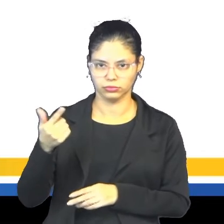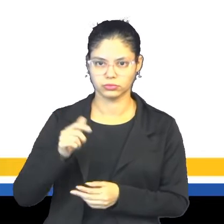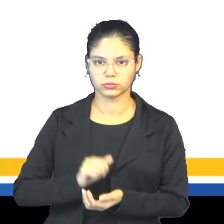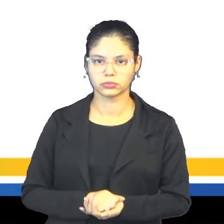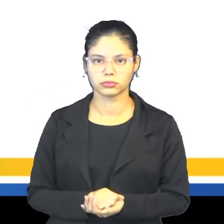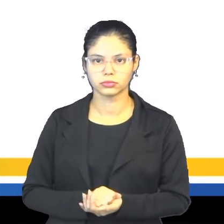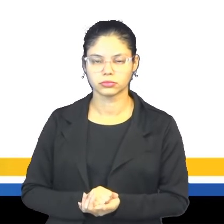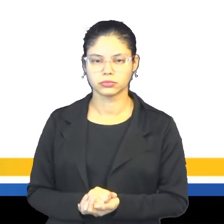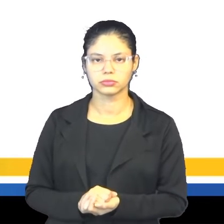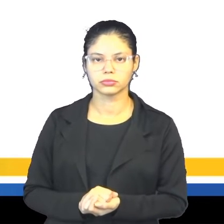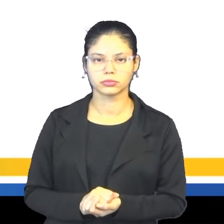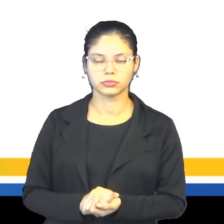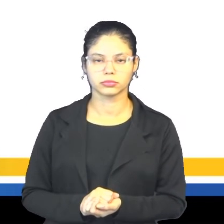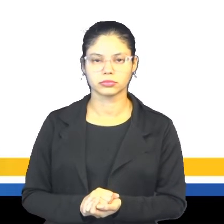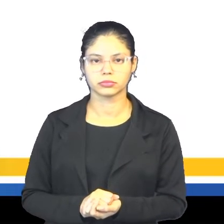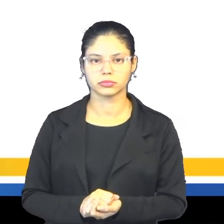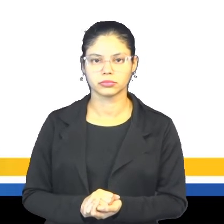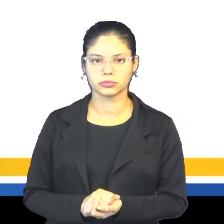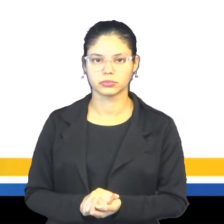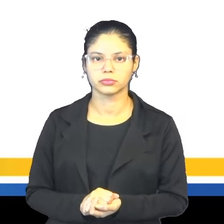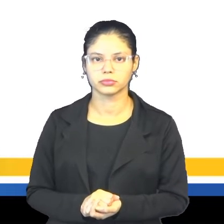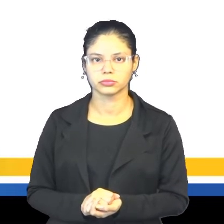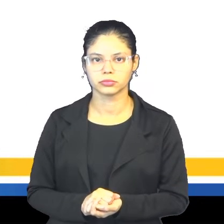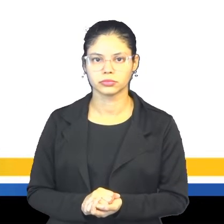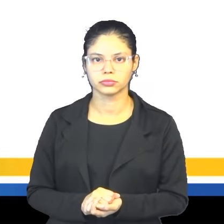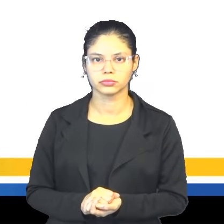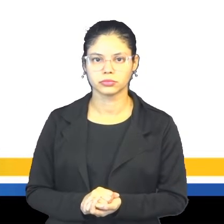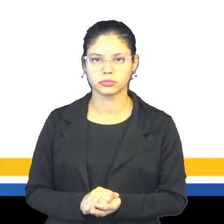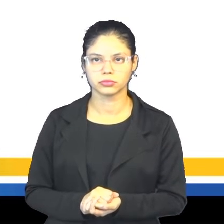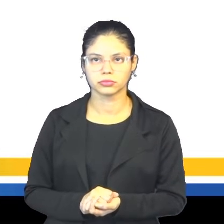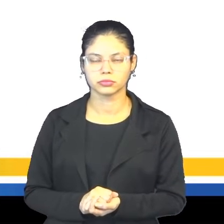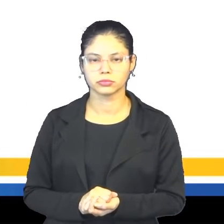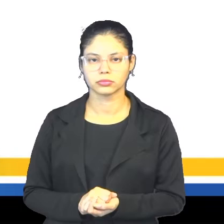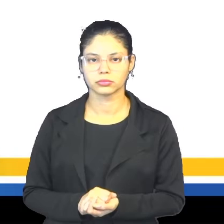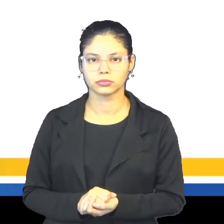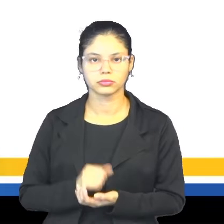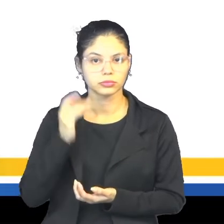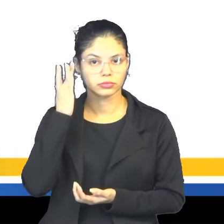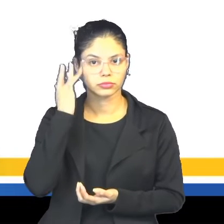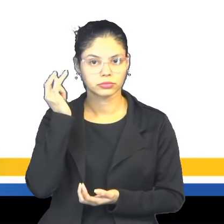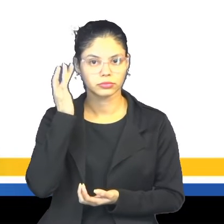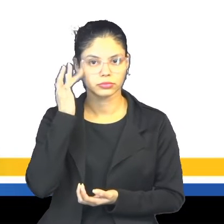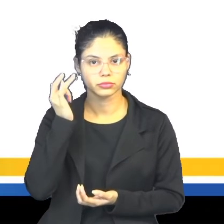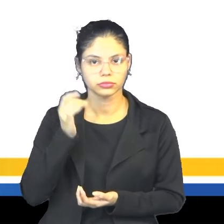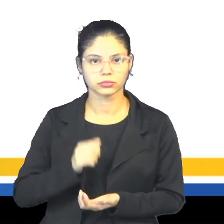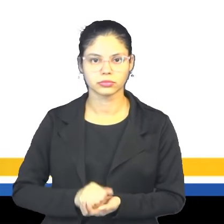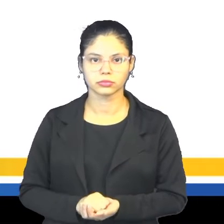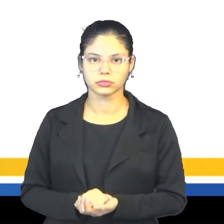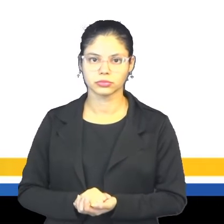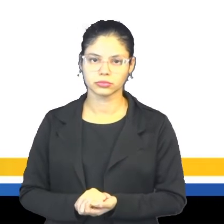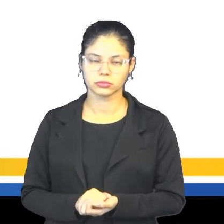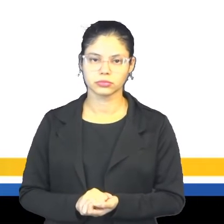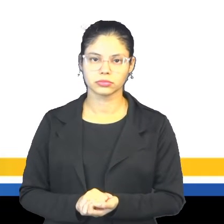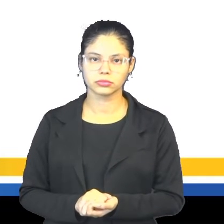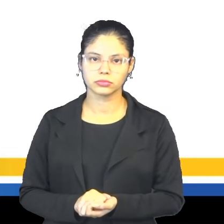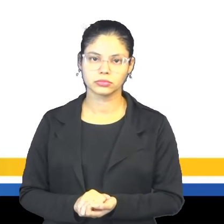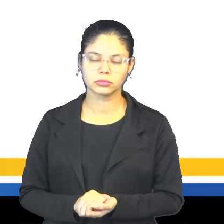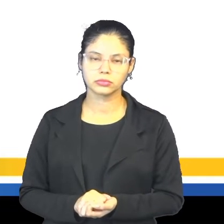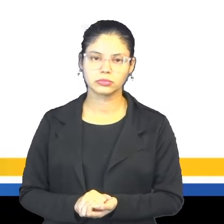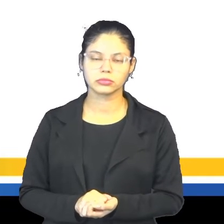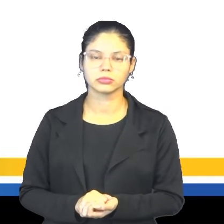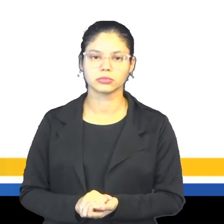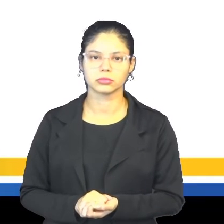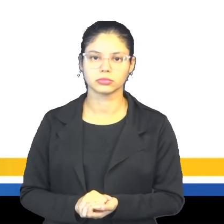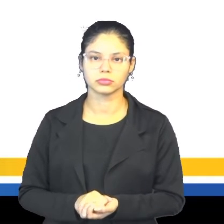né, ou na próxima semana, também. Tomorrow, que significa amanhã. In two